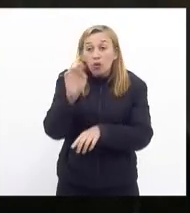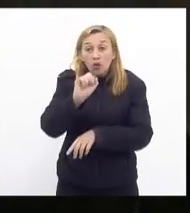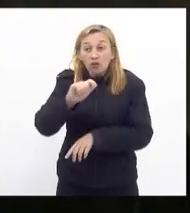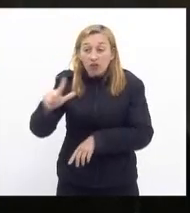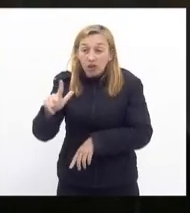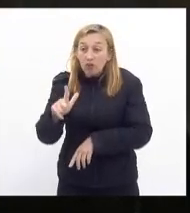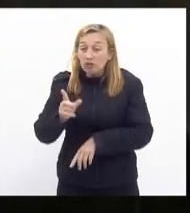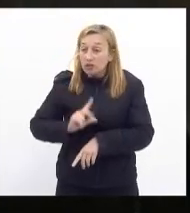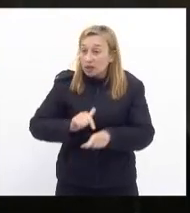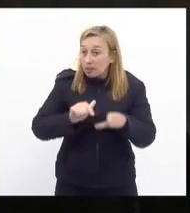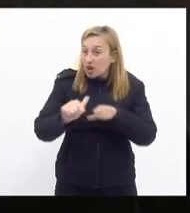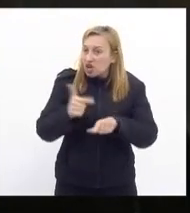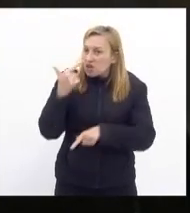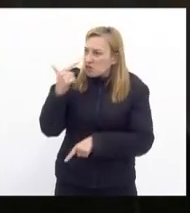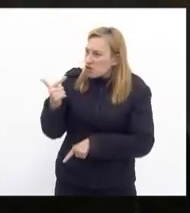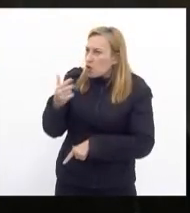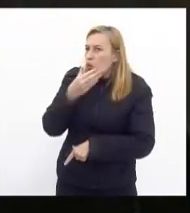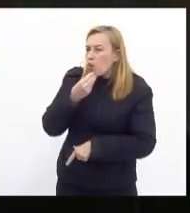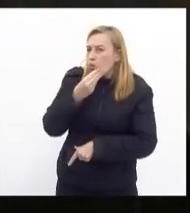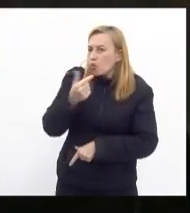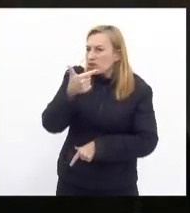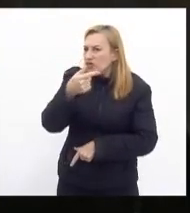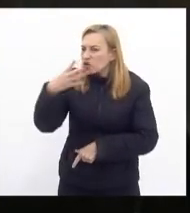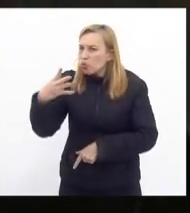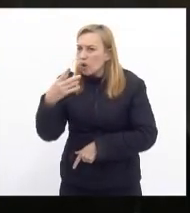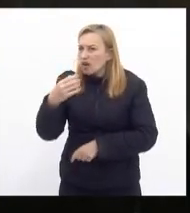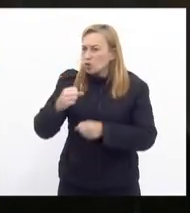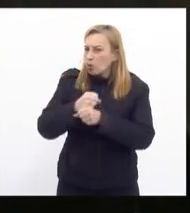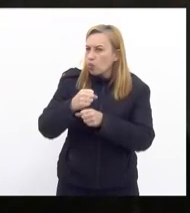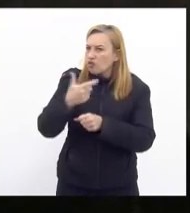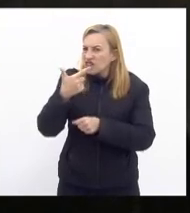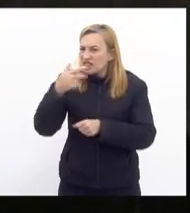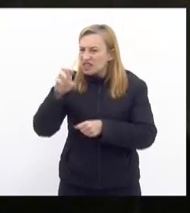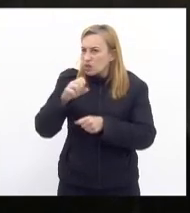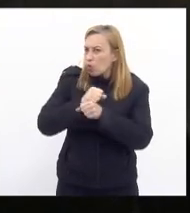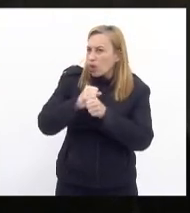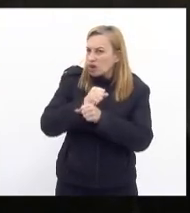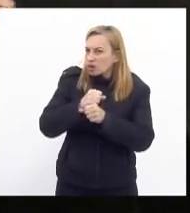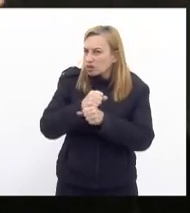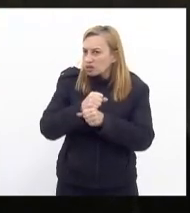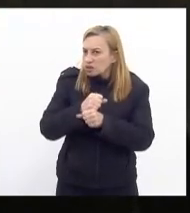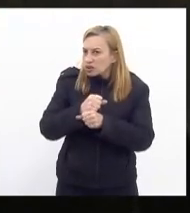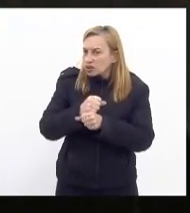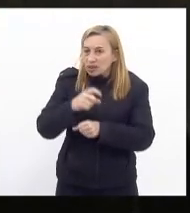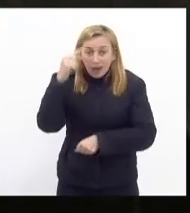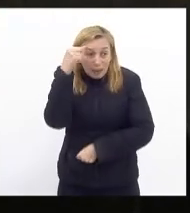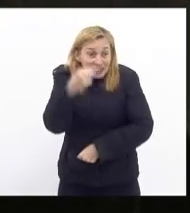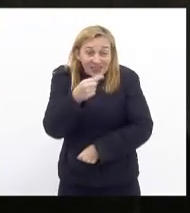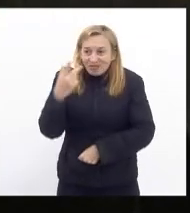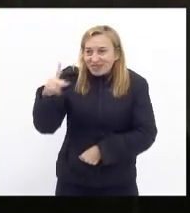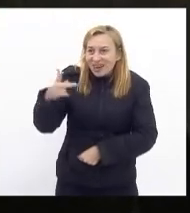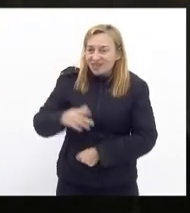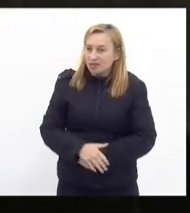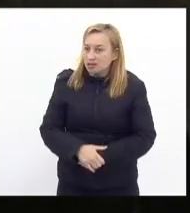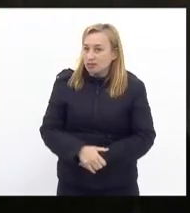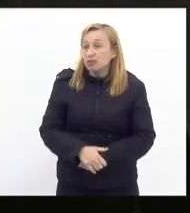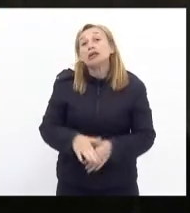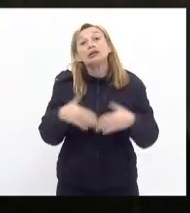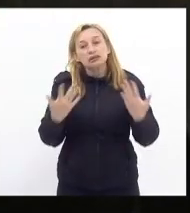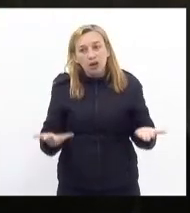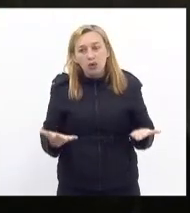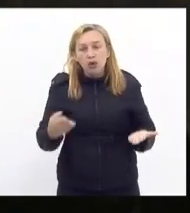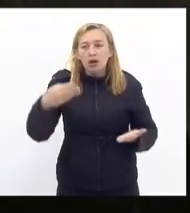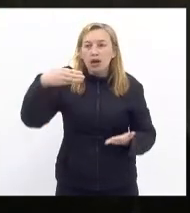na ativa que vê um cara que tem 24 anos 25 anos e está comandando eles então militarismo